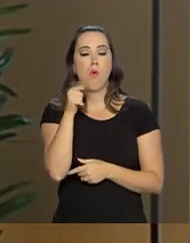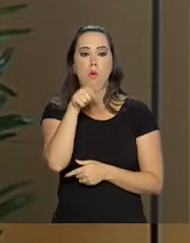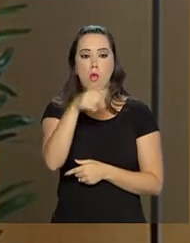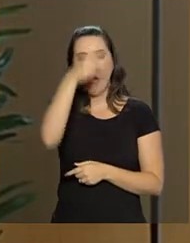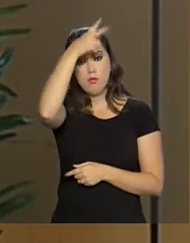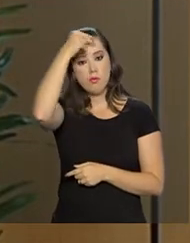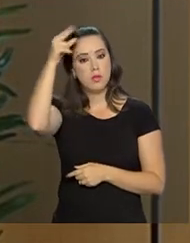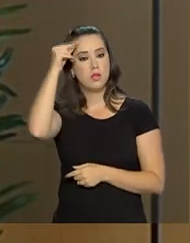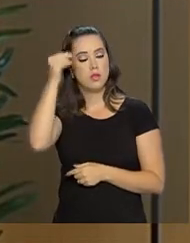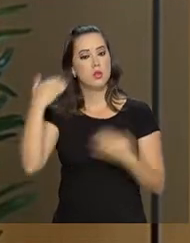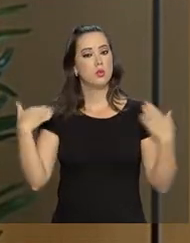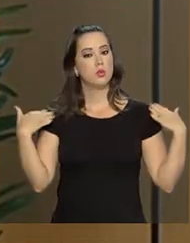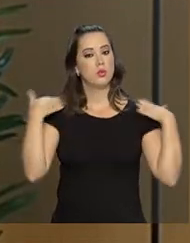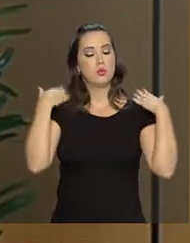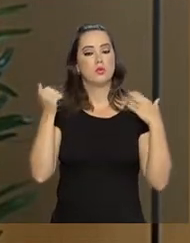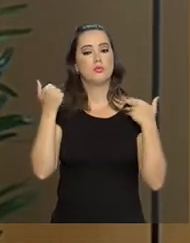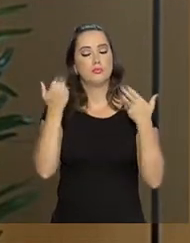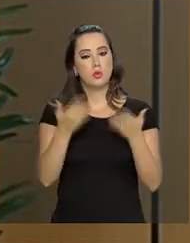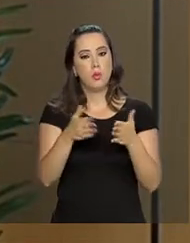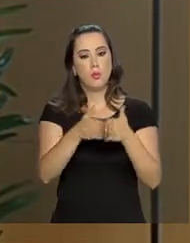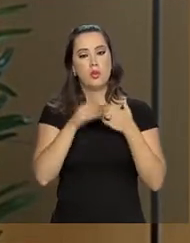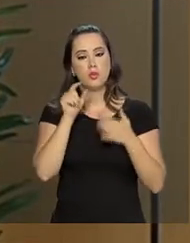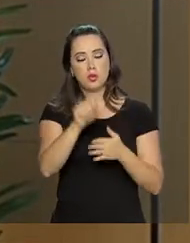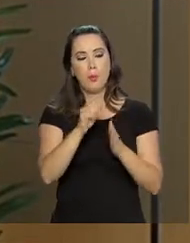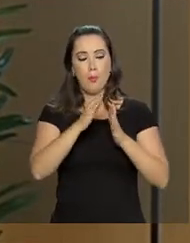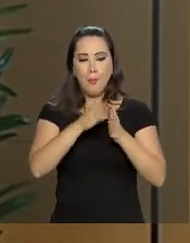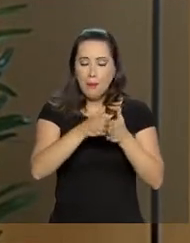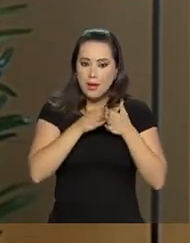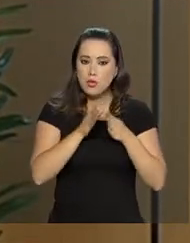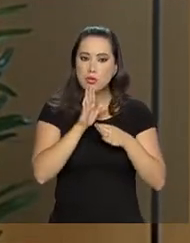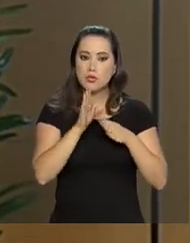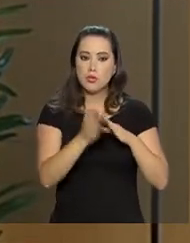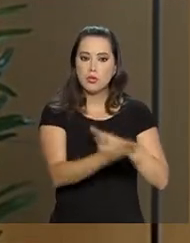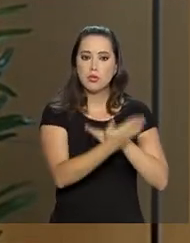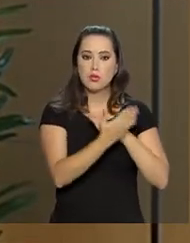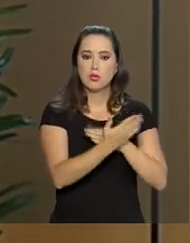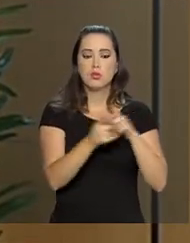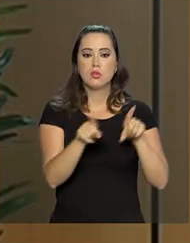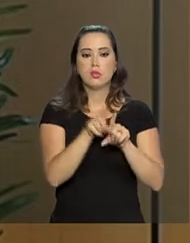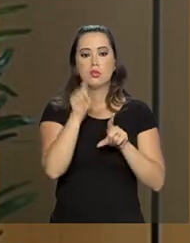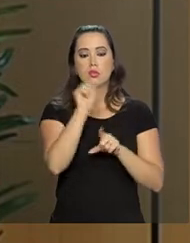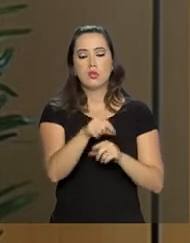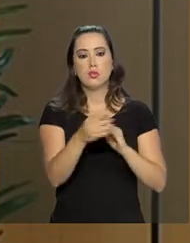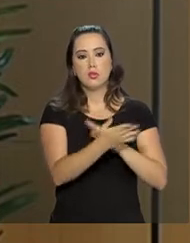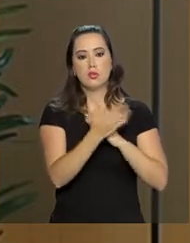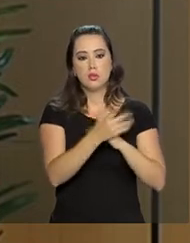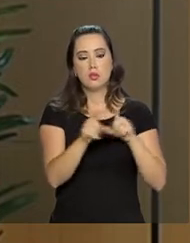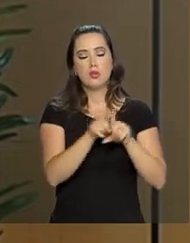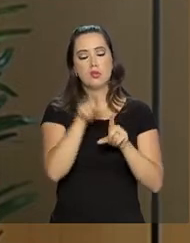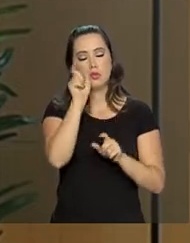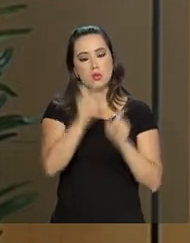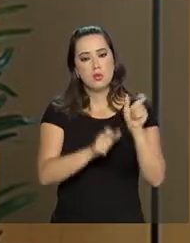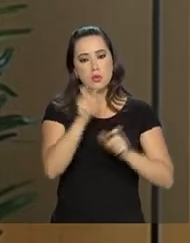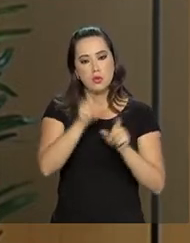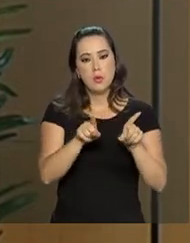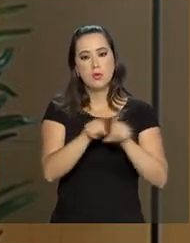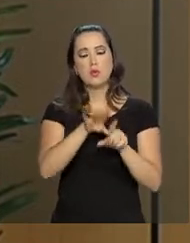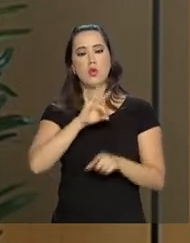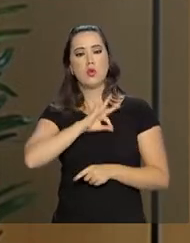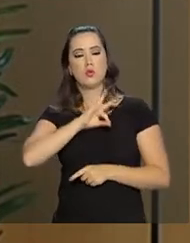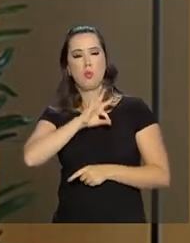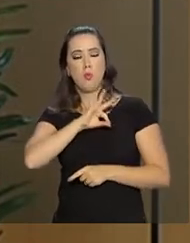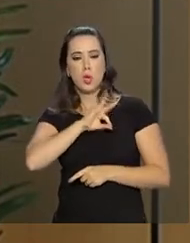Anderson, então toma esta providência, que é a requisição da Polícia Federal, que investigue esses agentes, esses